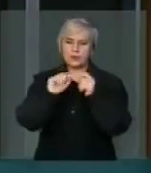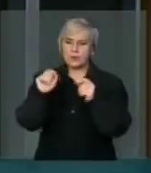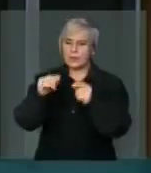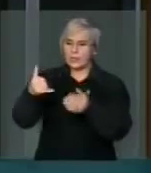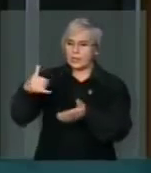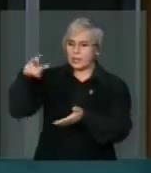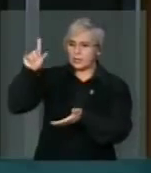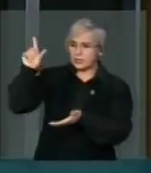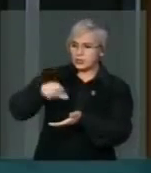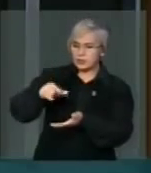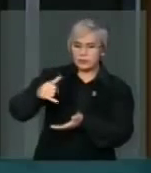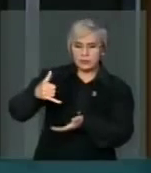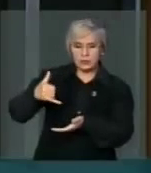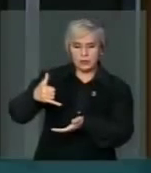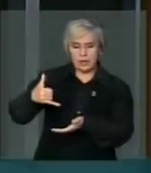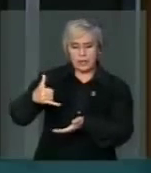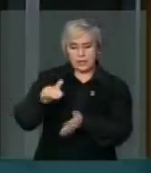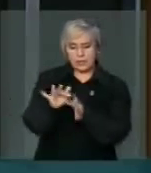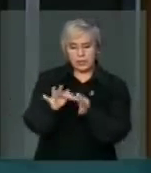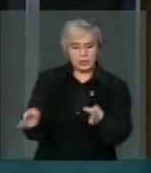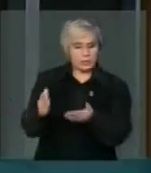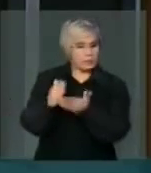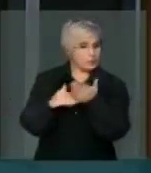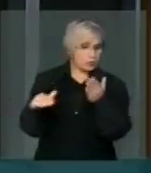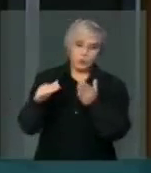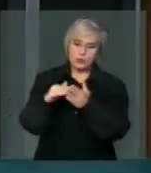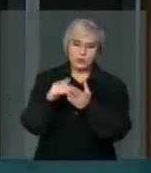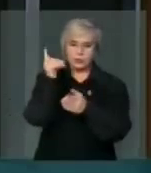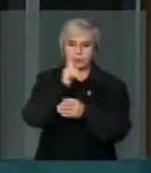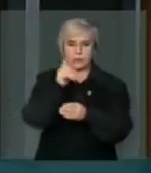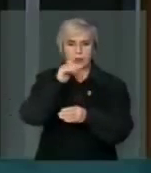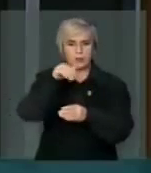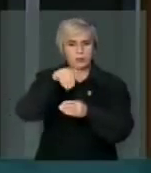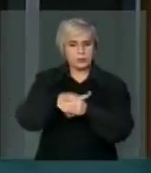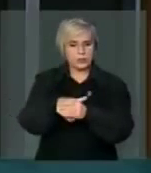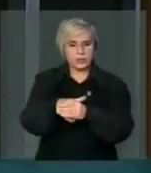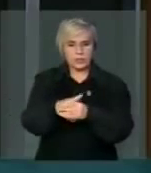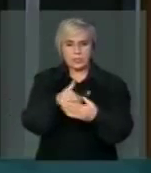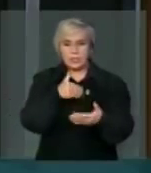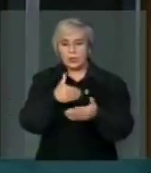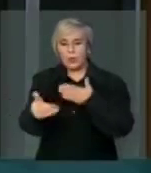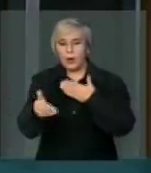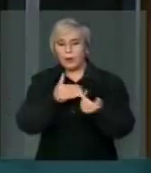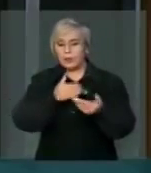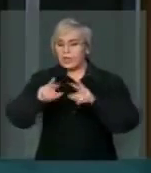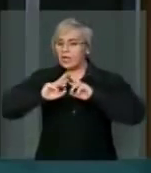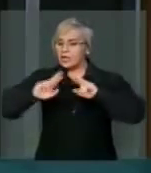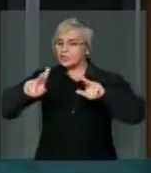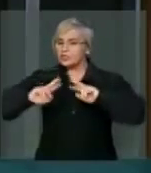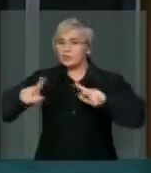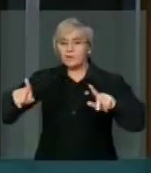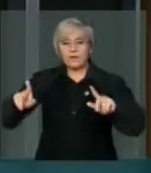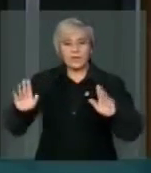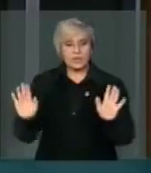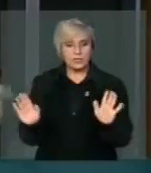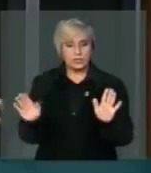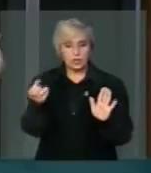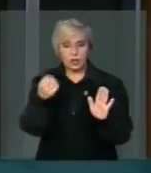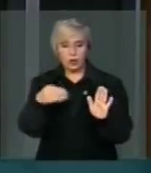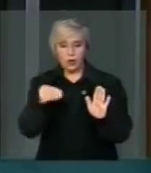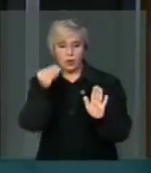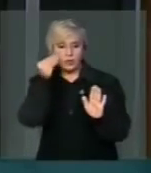redução pura e simples para ser votada. Qualquer outro procedimento ou